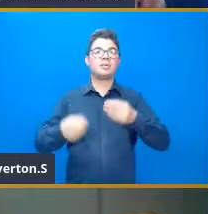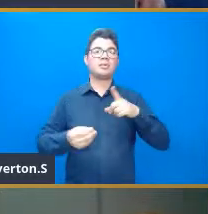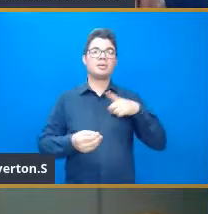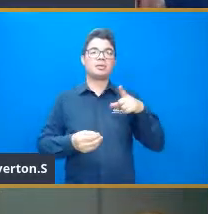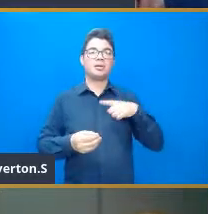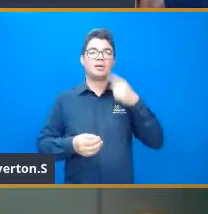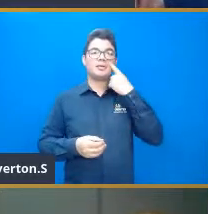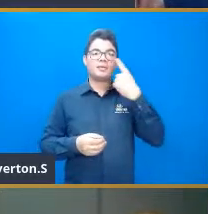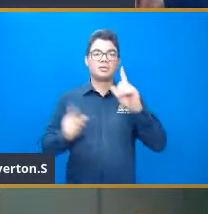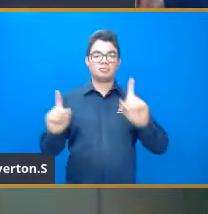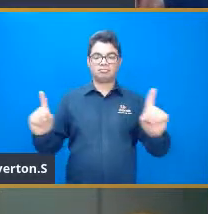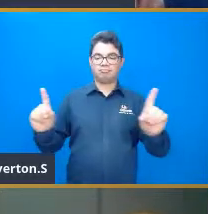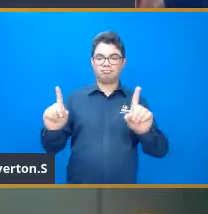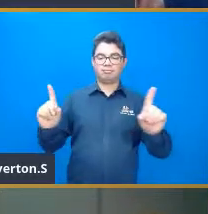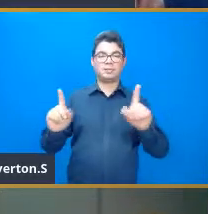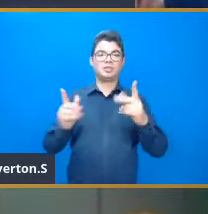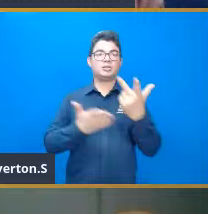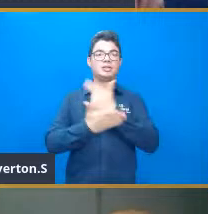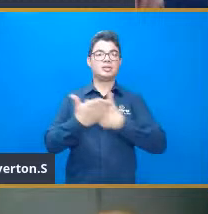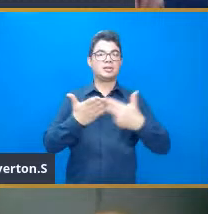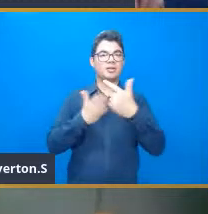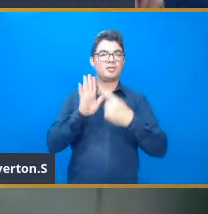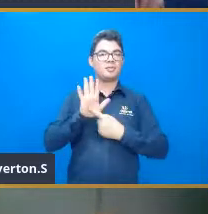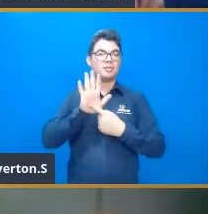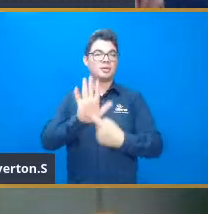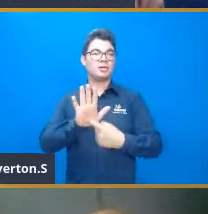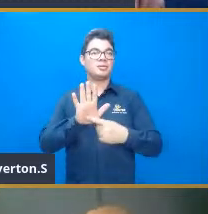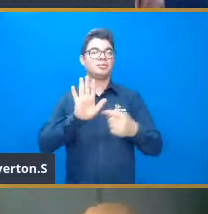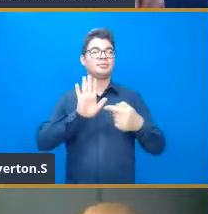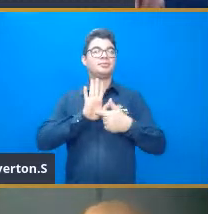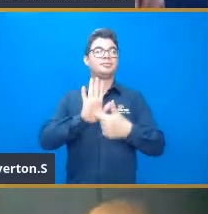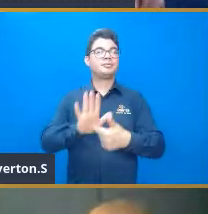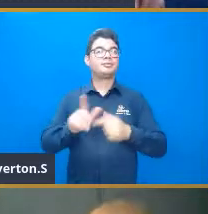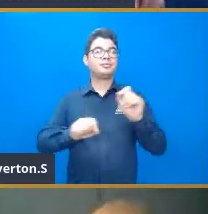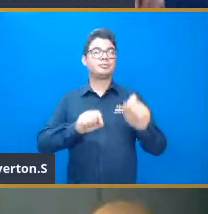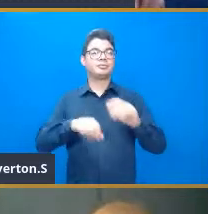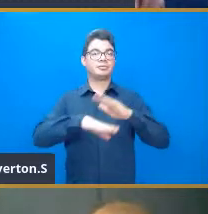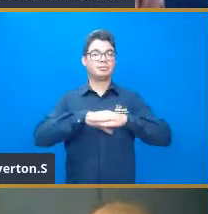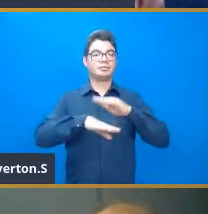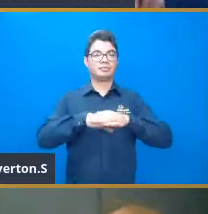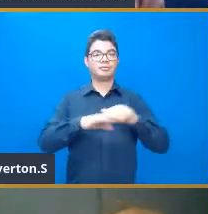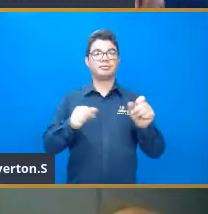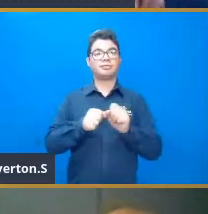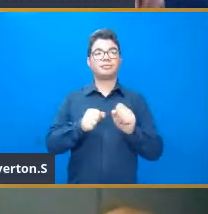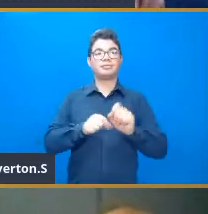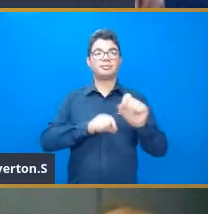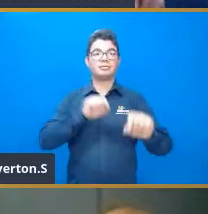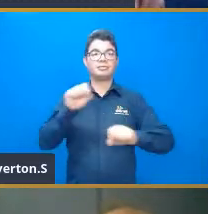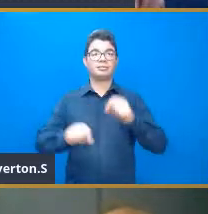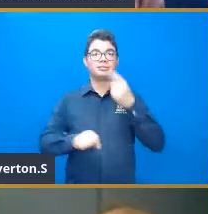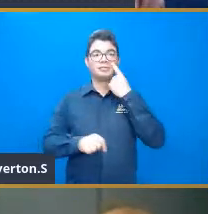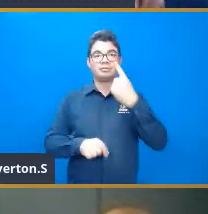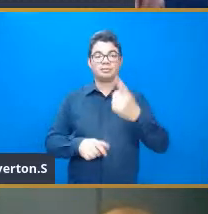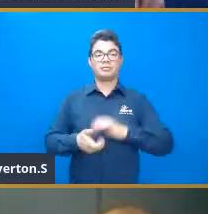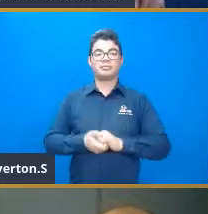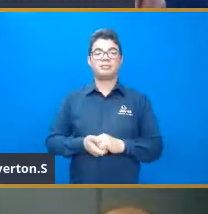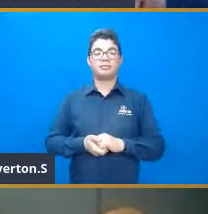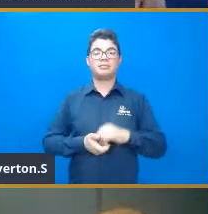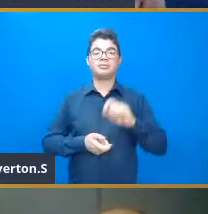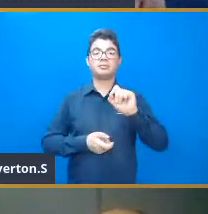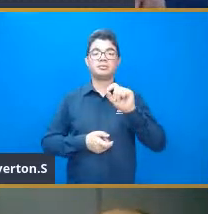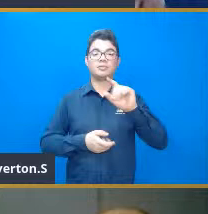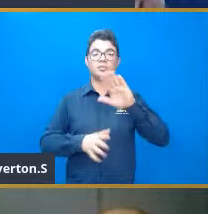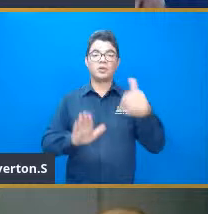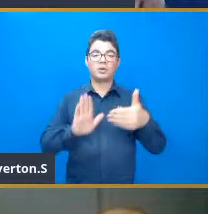exagerar um pouquinho aqui no desenho, né? Só para destacar bem que como a gente faz na mão aqui, a precisão não é tão bacana, mas note que os pontos não estão totalmente